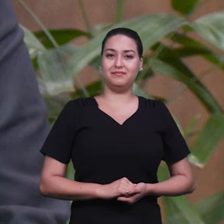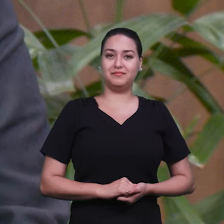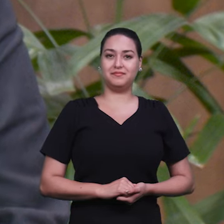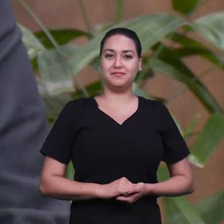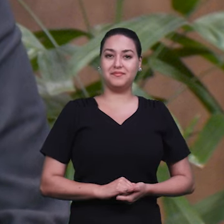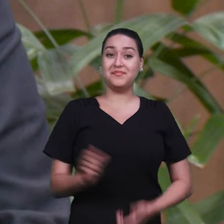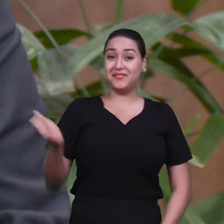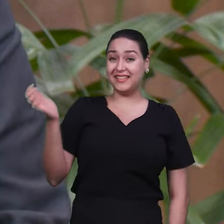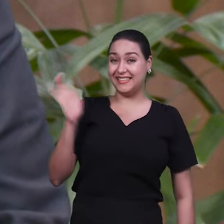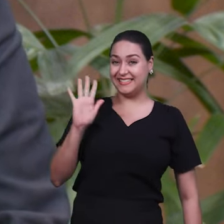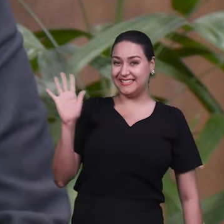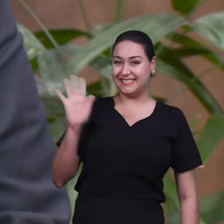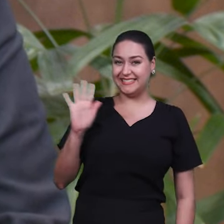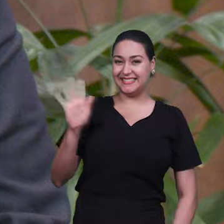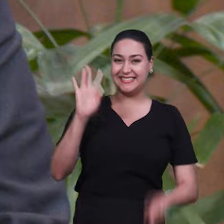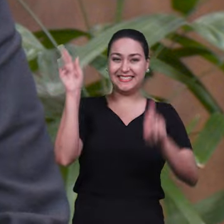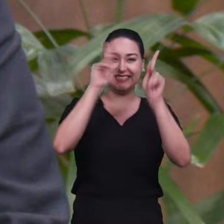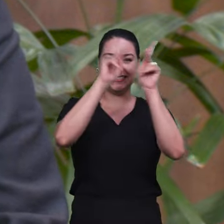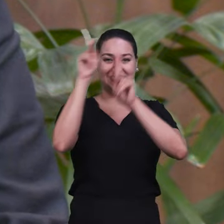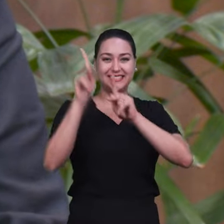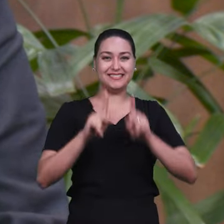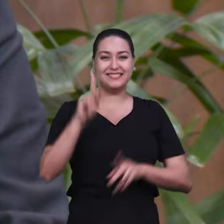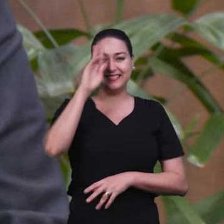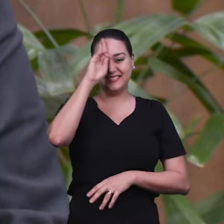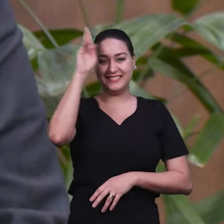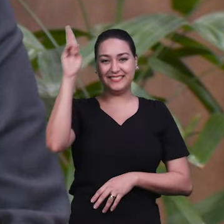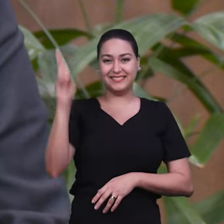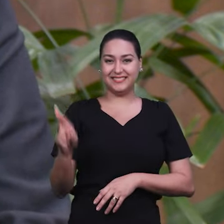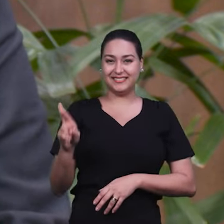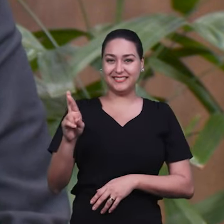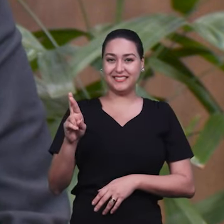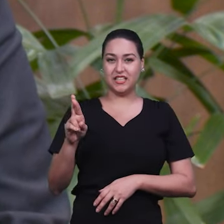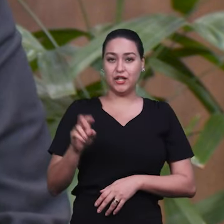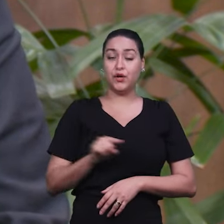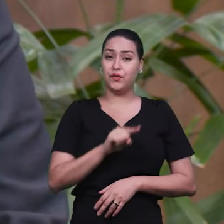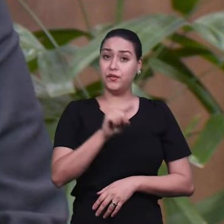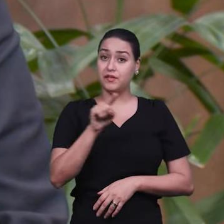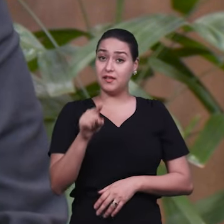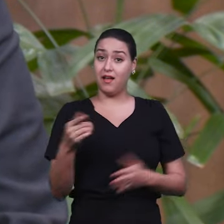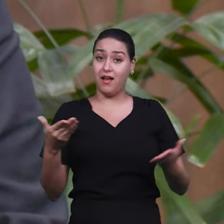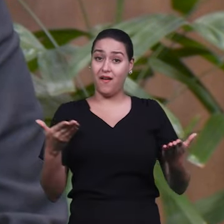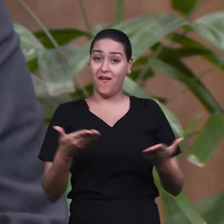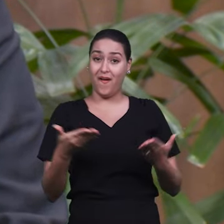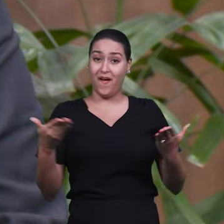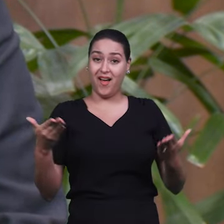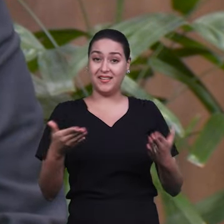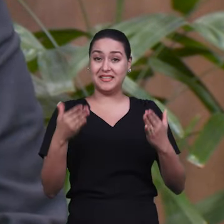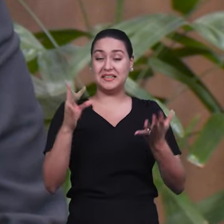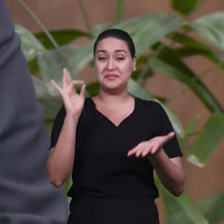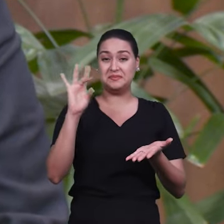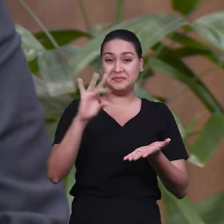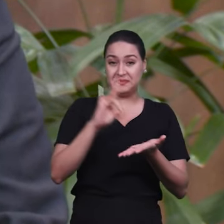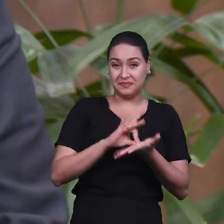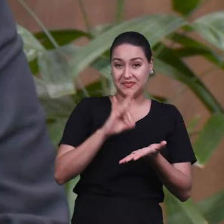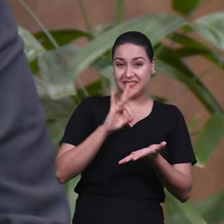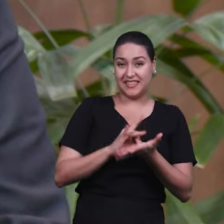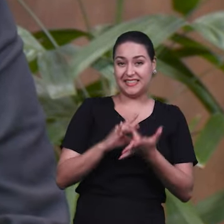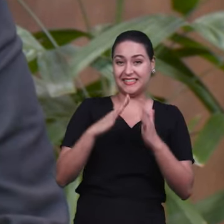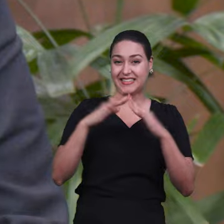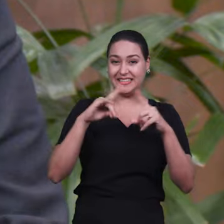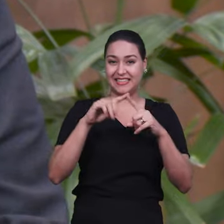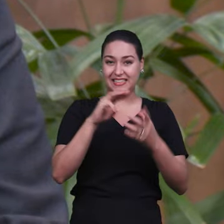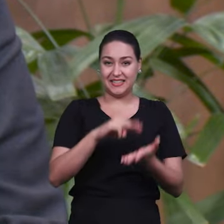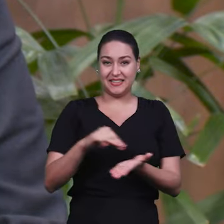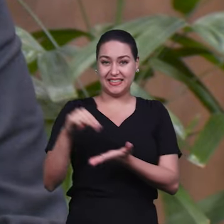Olá, rapaz do Senhor, você está no canal oficial da Igreja Cristã Maranata. Este é o